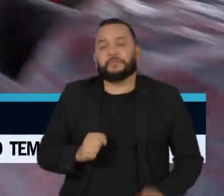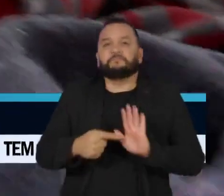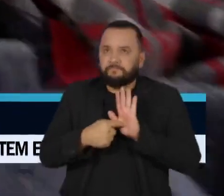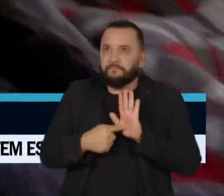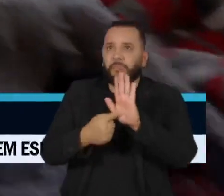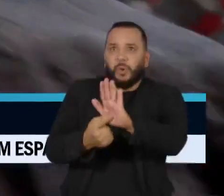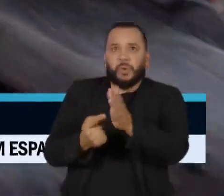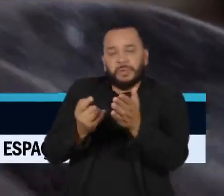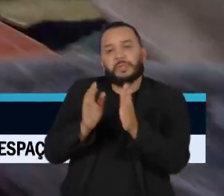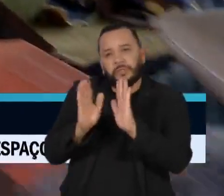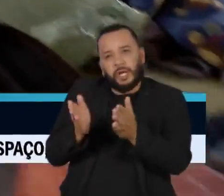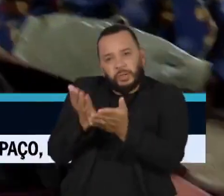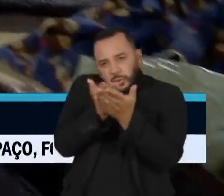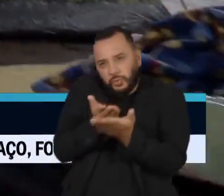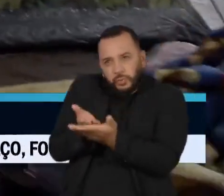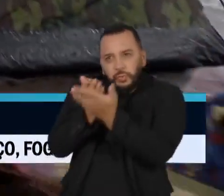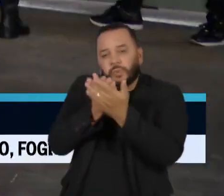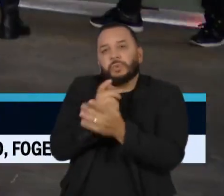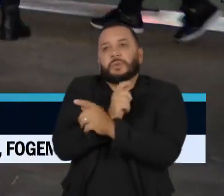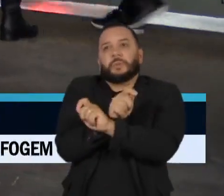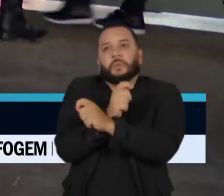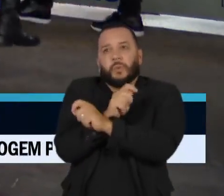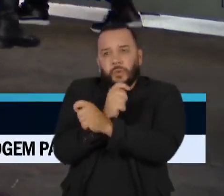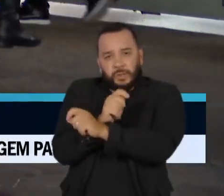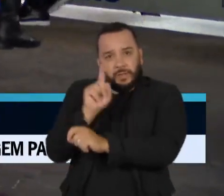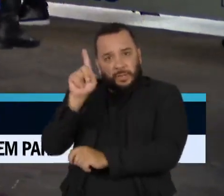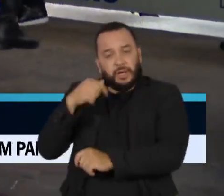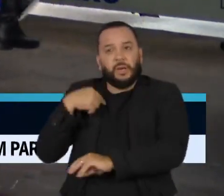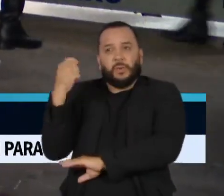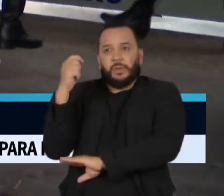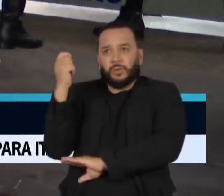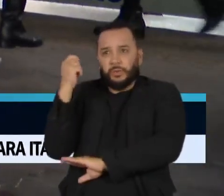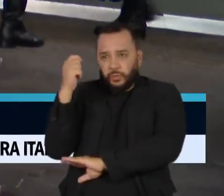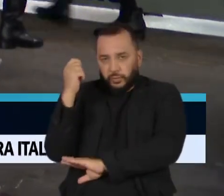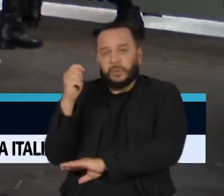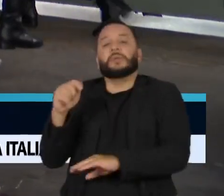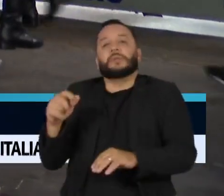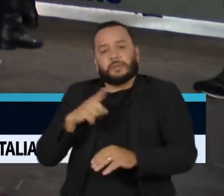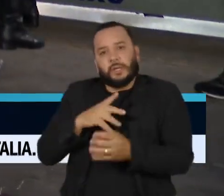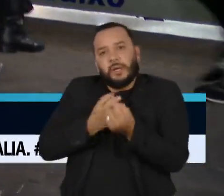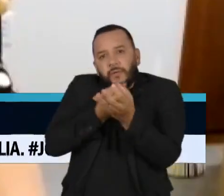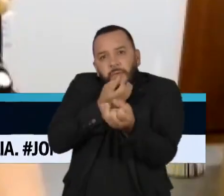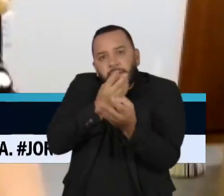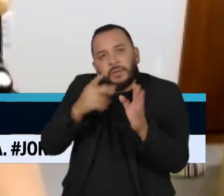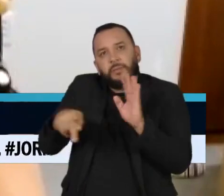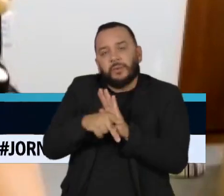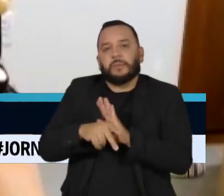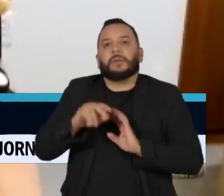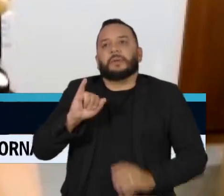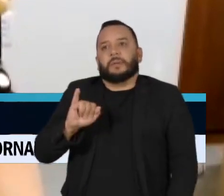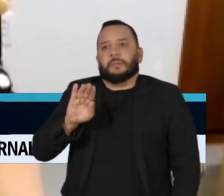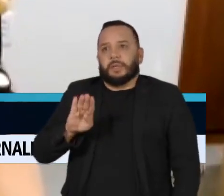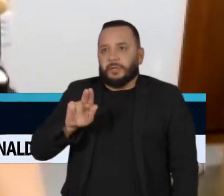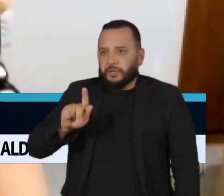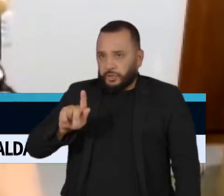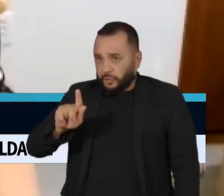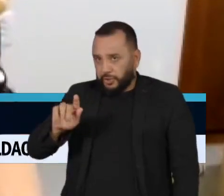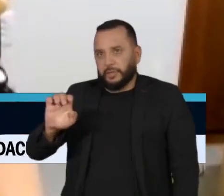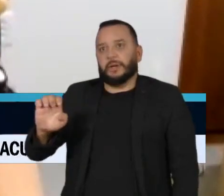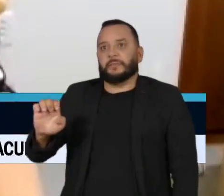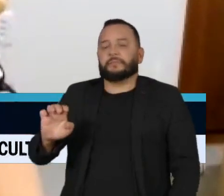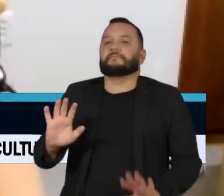mostra um estudo da Pontifícia Universidade Católica do Rio Grande do Sul, com base em dados do IBGE. Não mede apenas